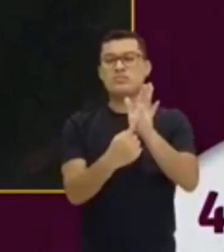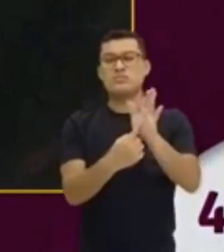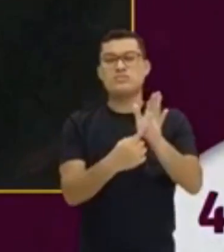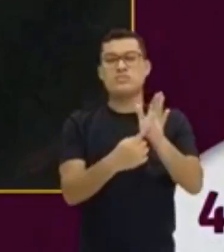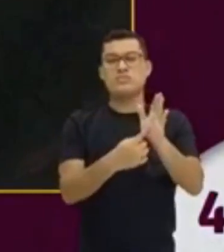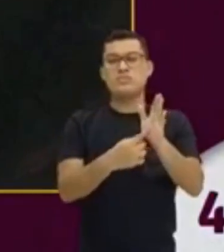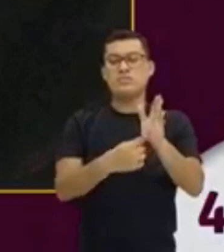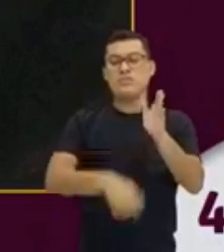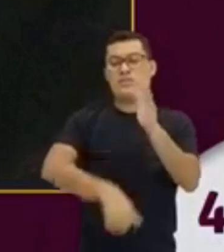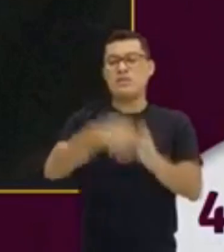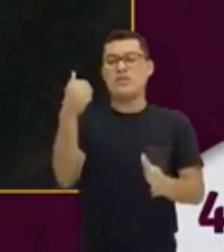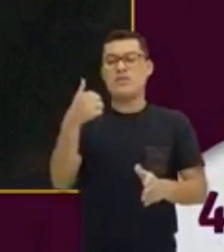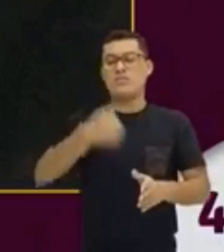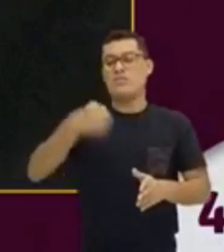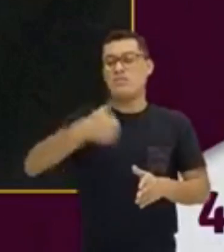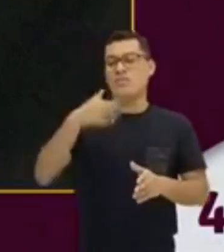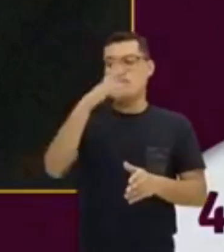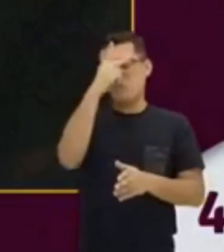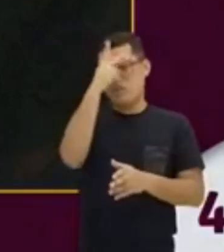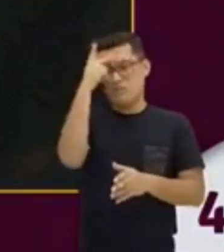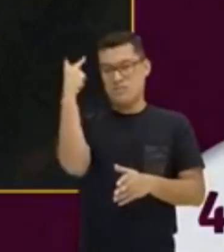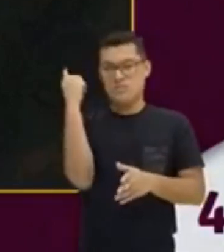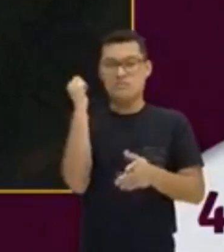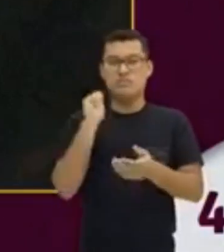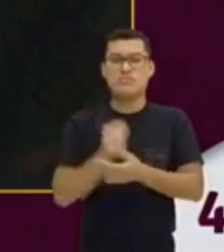pessoa. Eu sou a escritor.